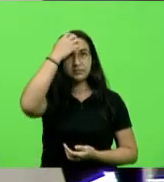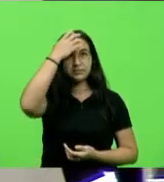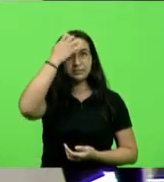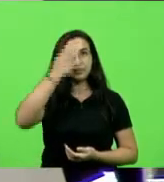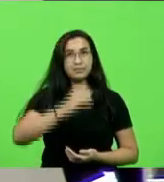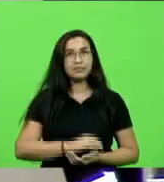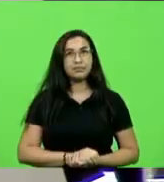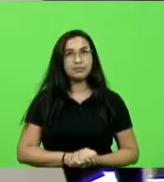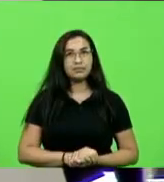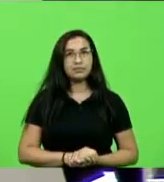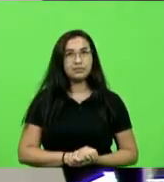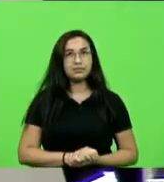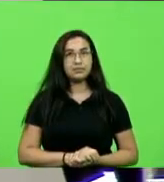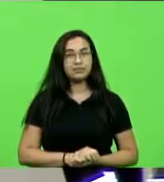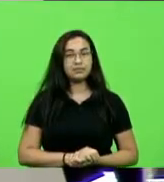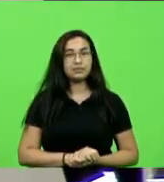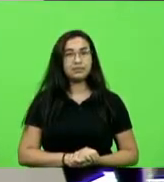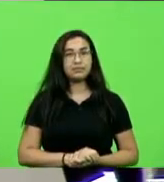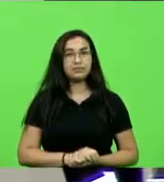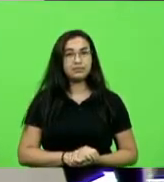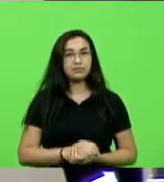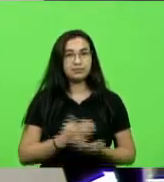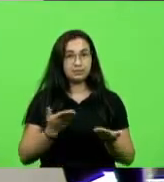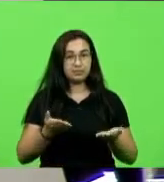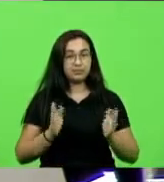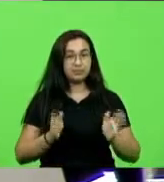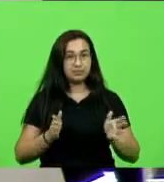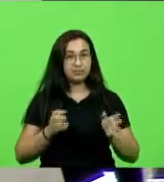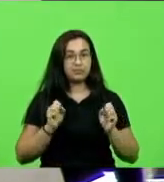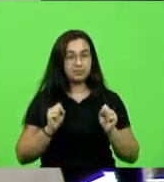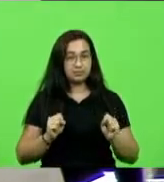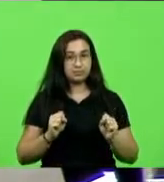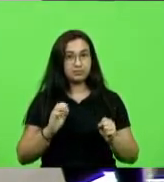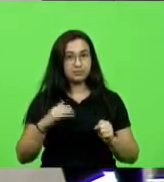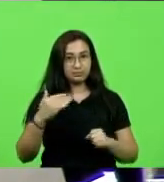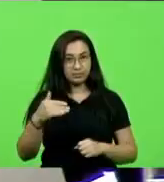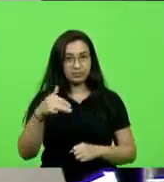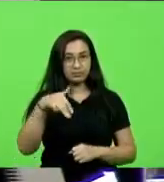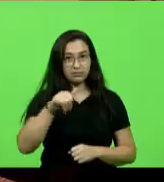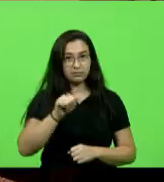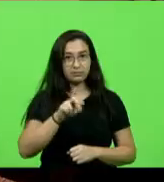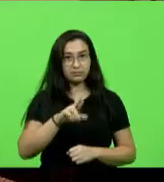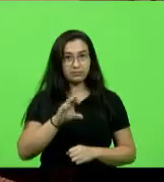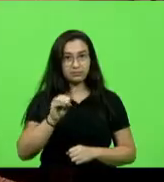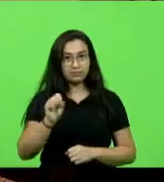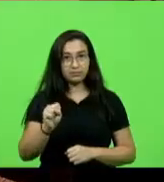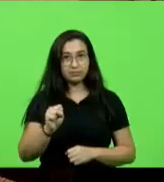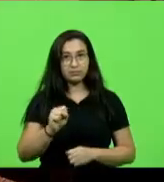Santos. Vossa Excelência já está com a palavra na sequência, deputado Marcos Vieira. Não.